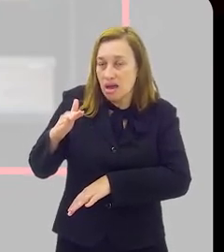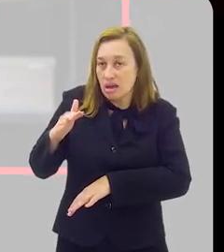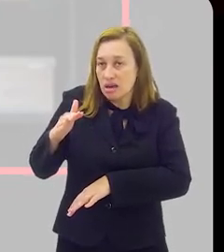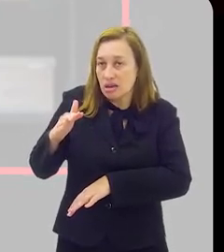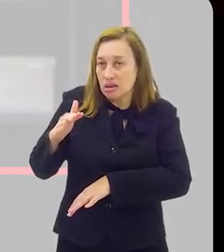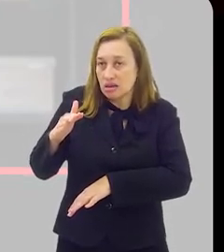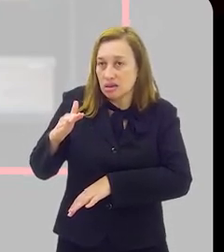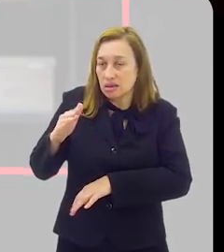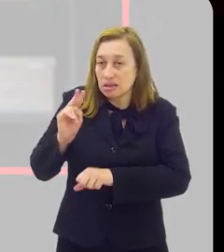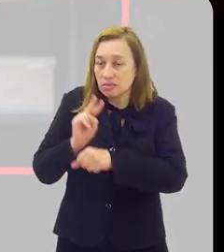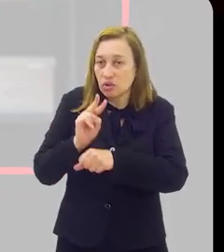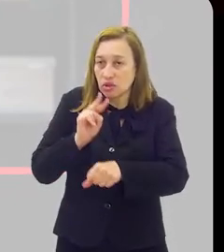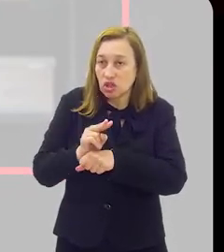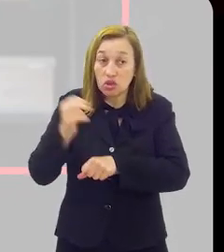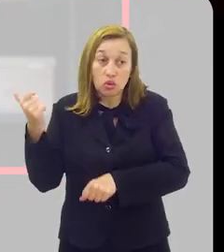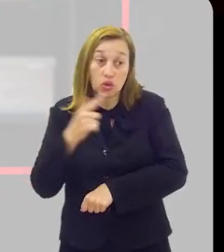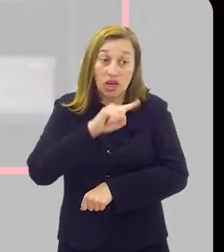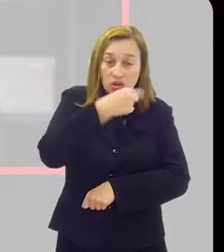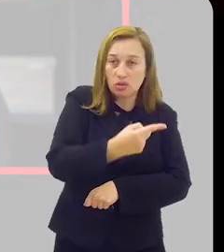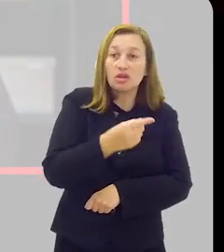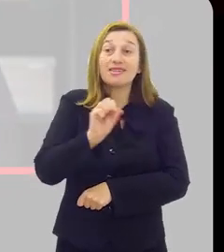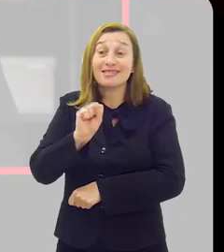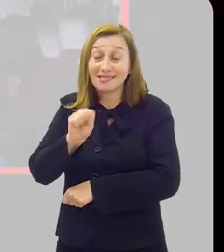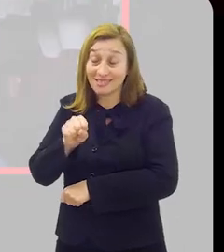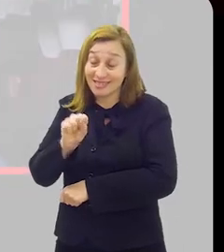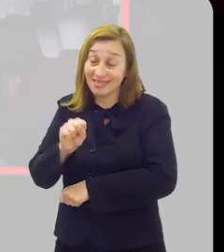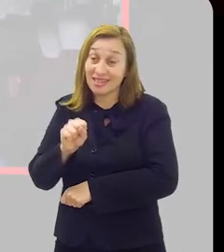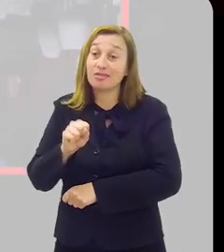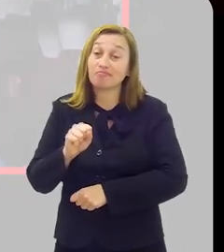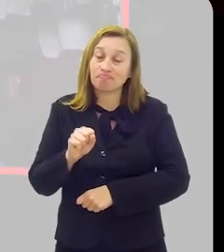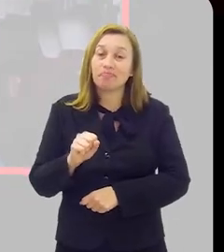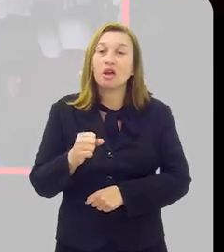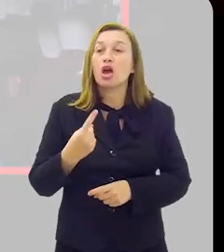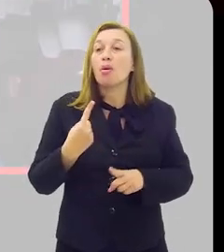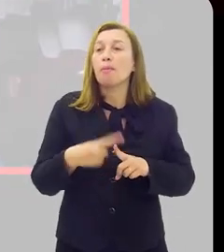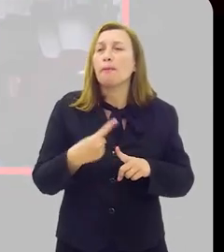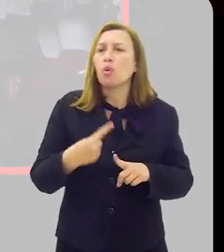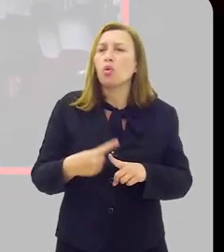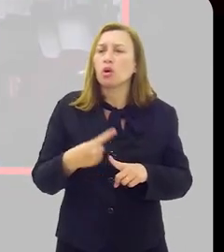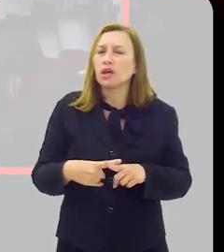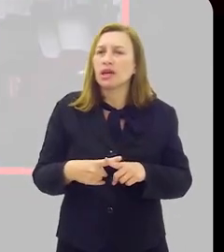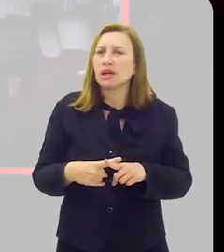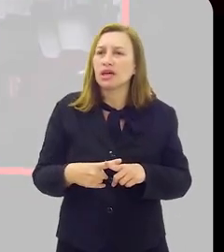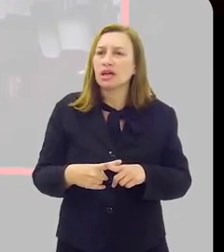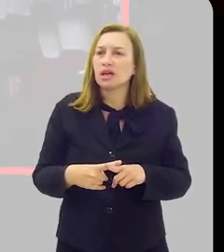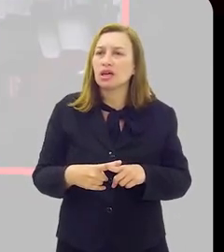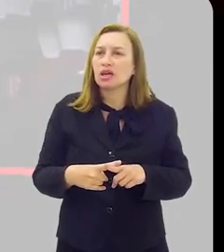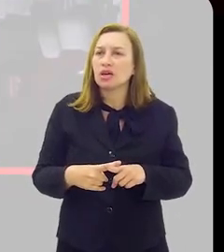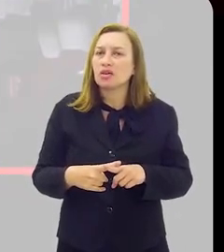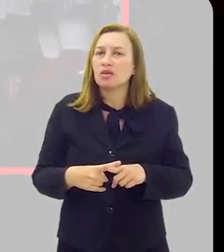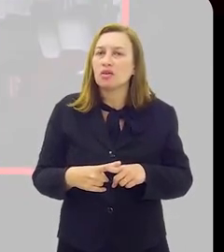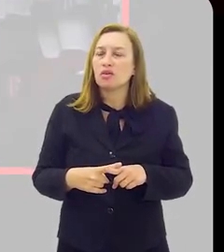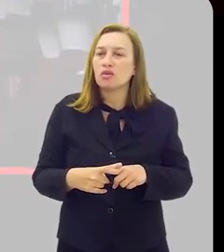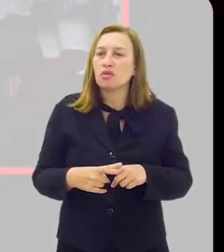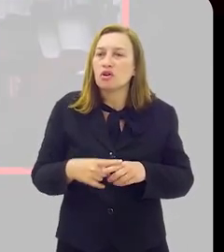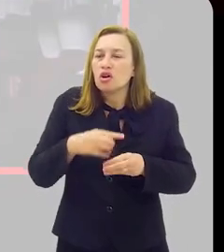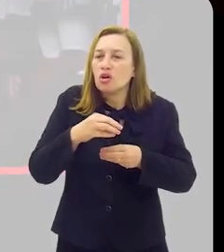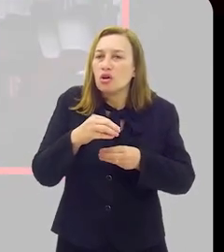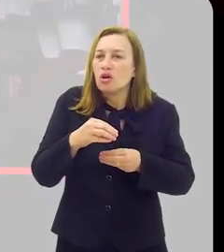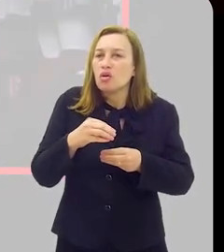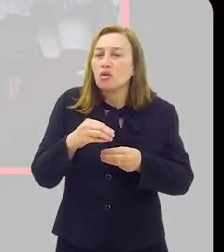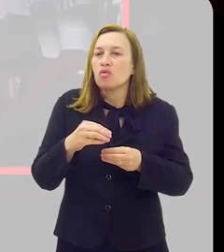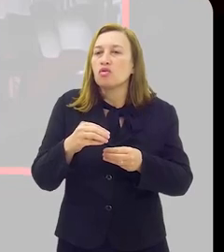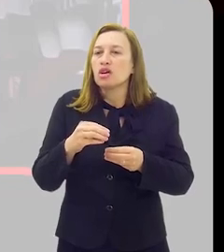cepas aí? As pessoas podem ficar mais tranquilas, né? Sim, ela é mais eficiente porque ela é feita com cepas que